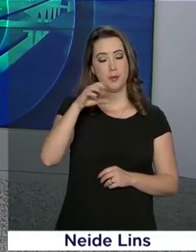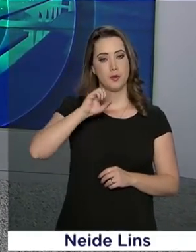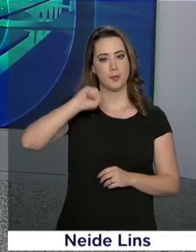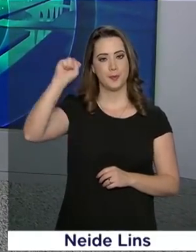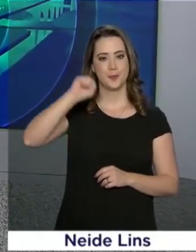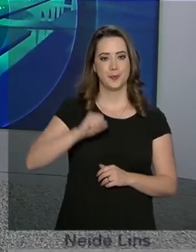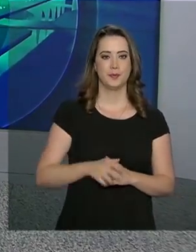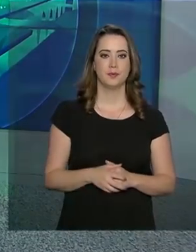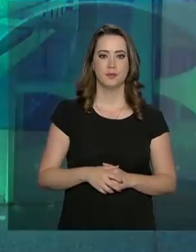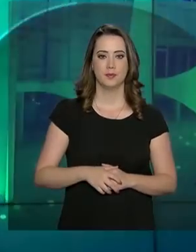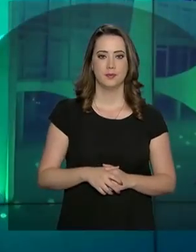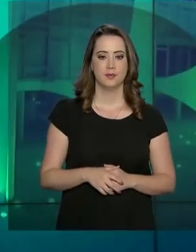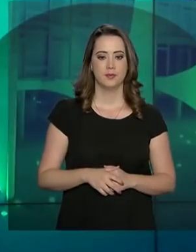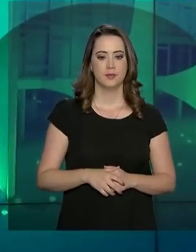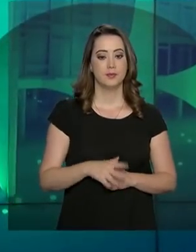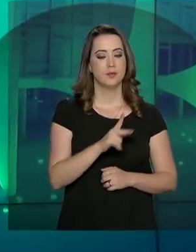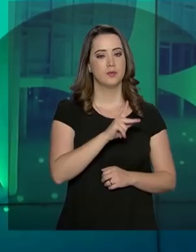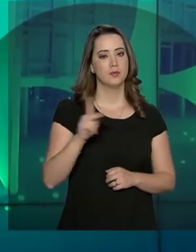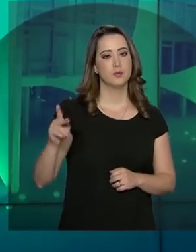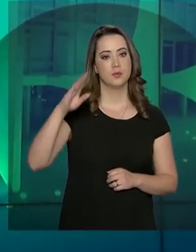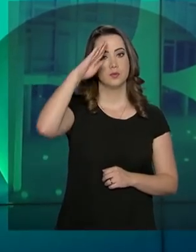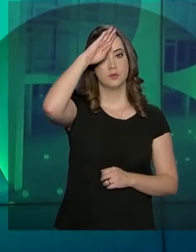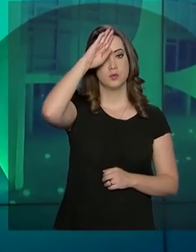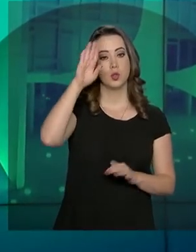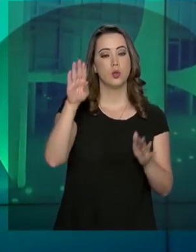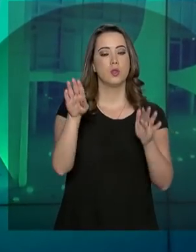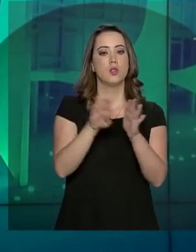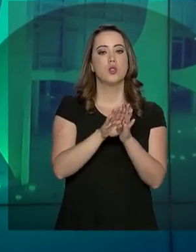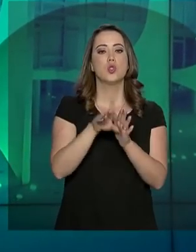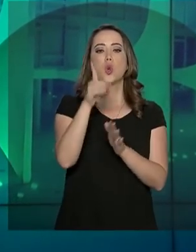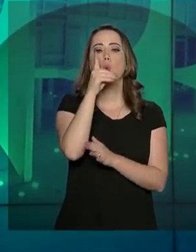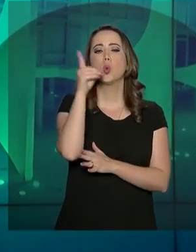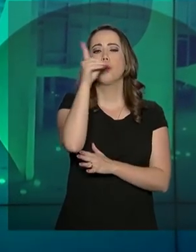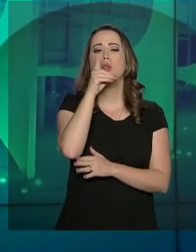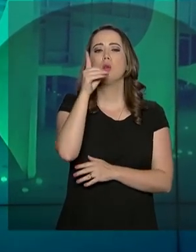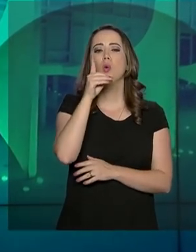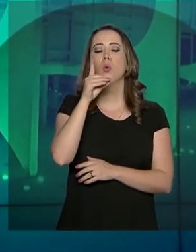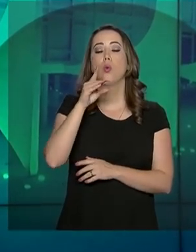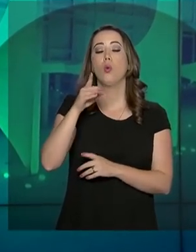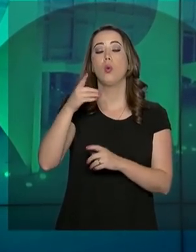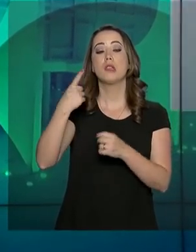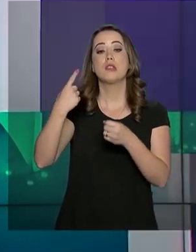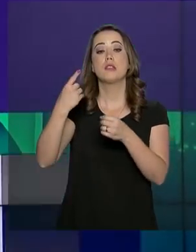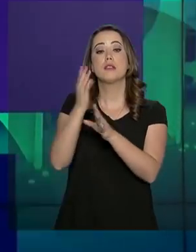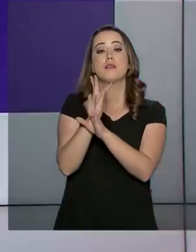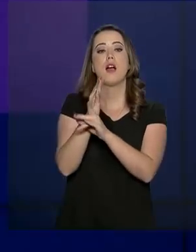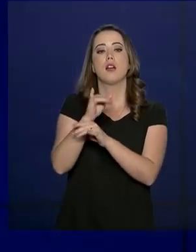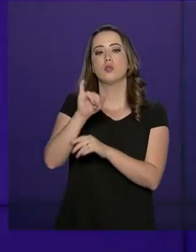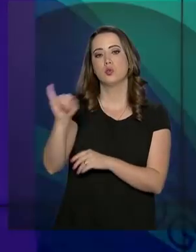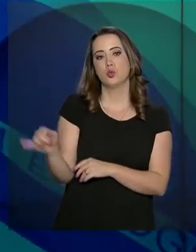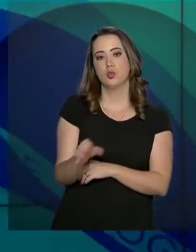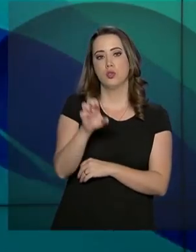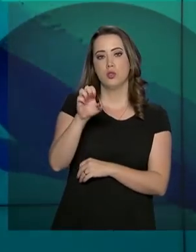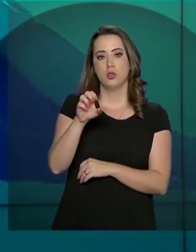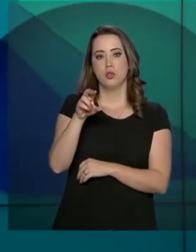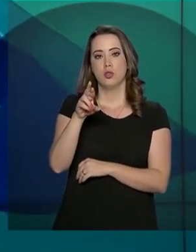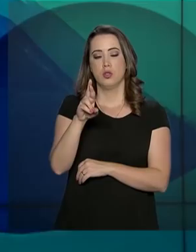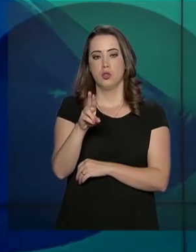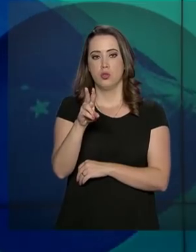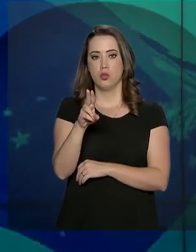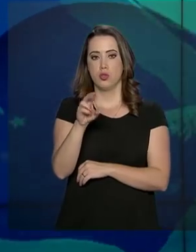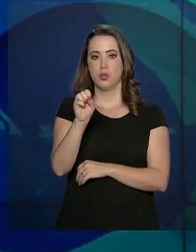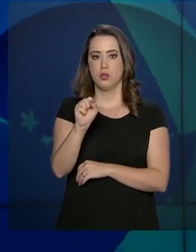1º de abril. O presidente Jair Bolsonaro chegou neste domingo a Jerusalém e assinou acordos nas áreas